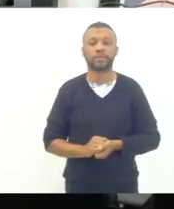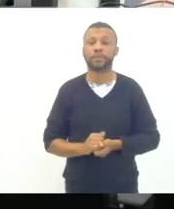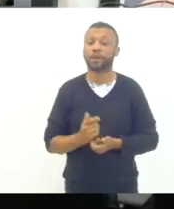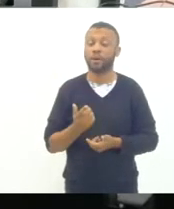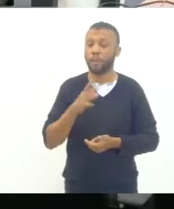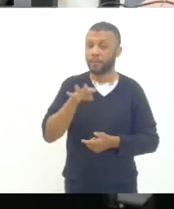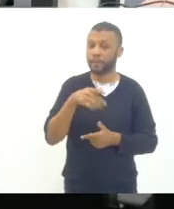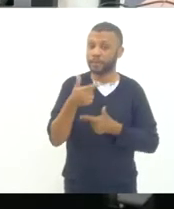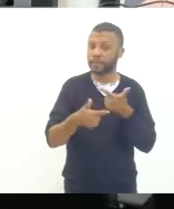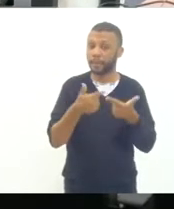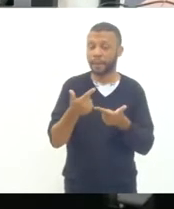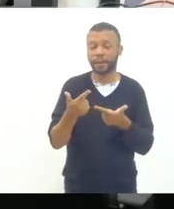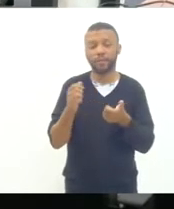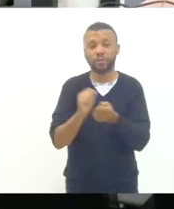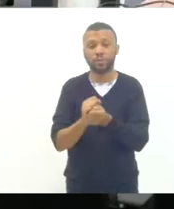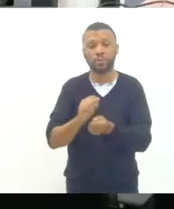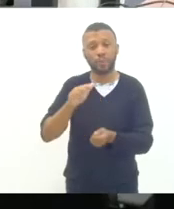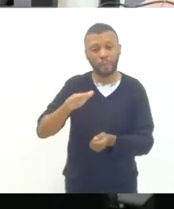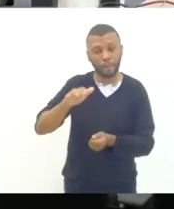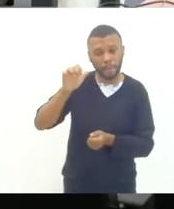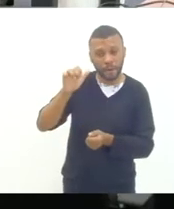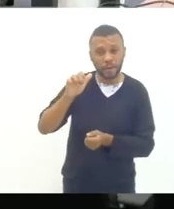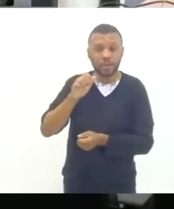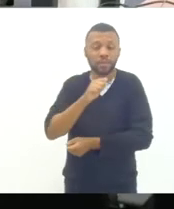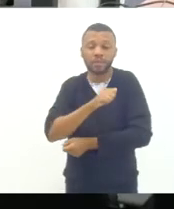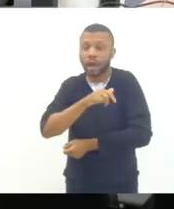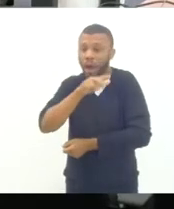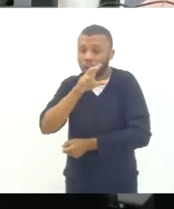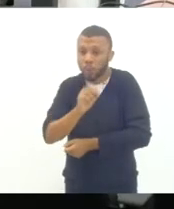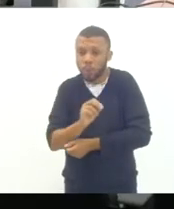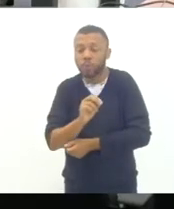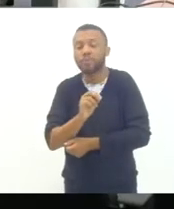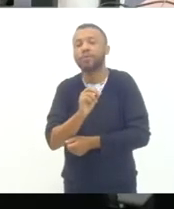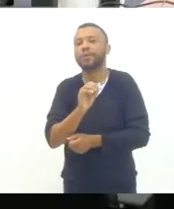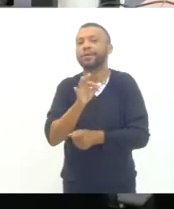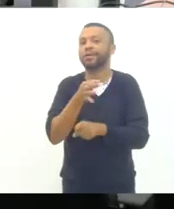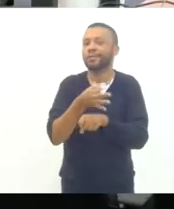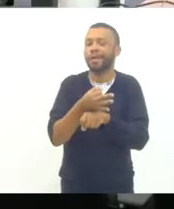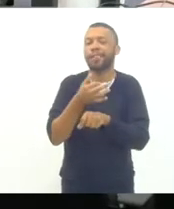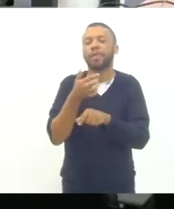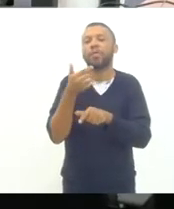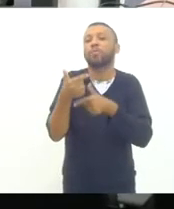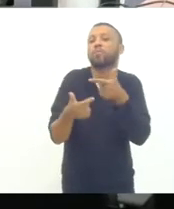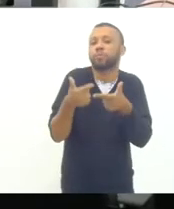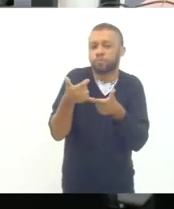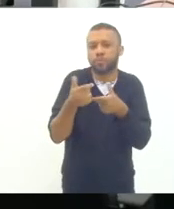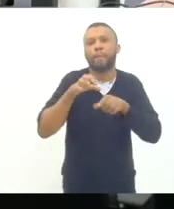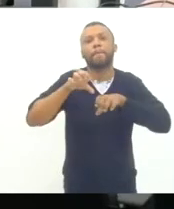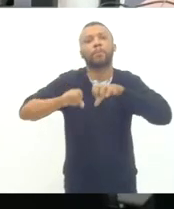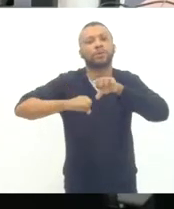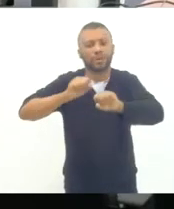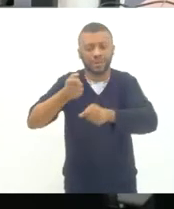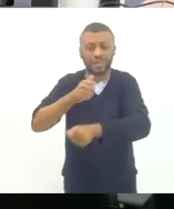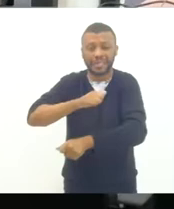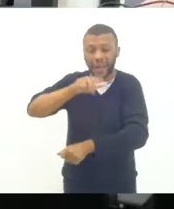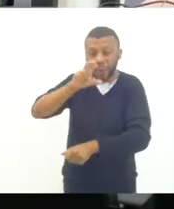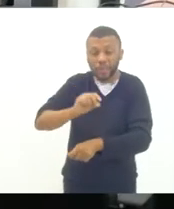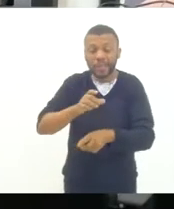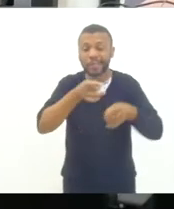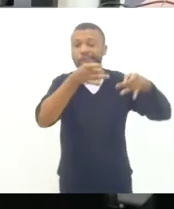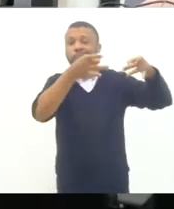de alunos das unidades escolares atuando de forma intensa nessa busca ativa principalmente